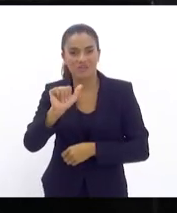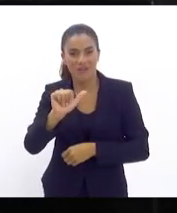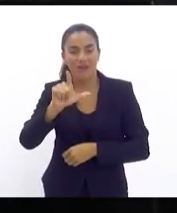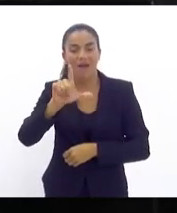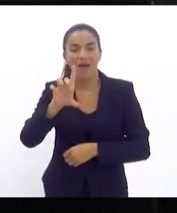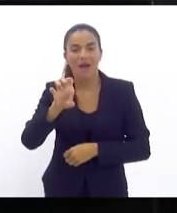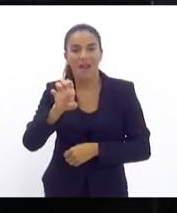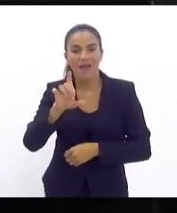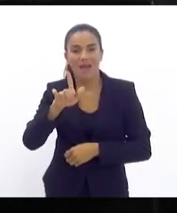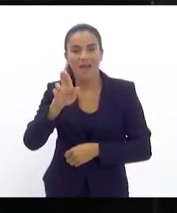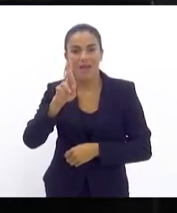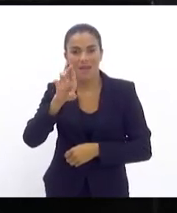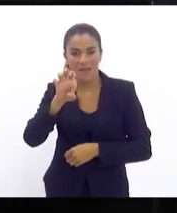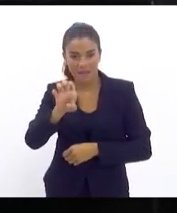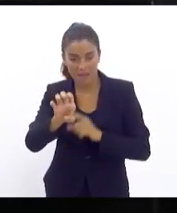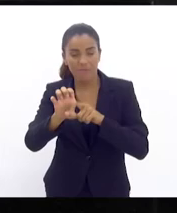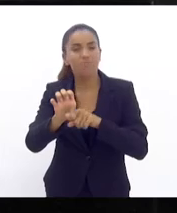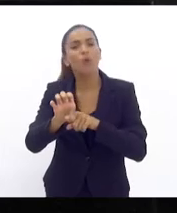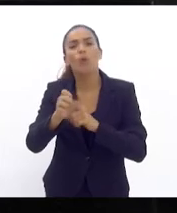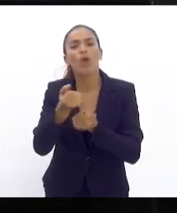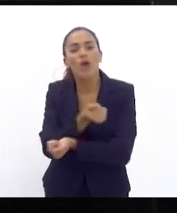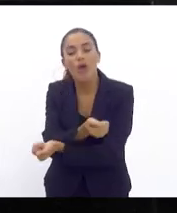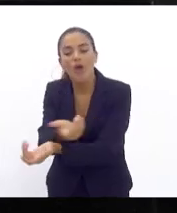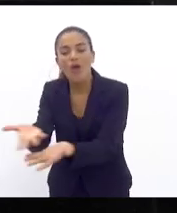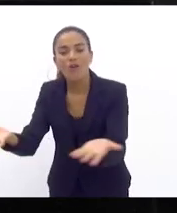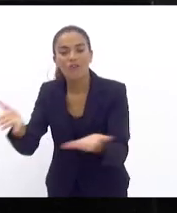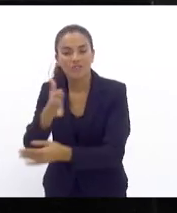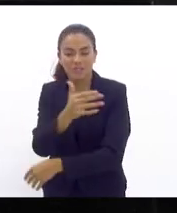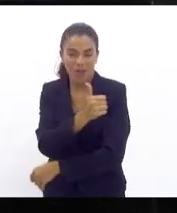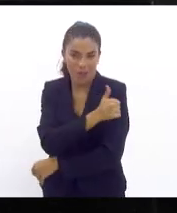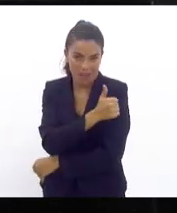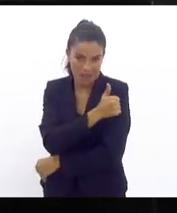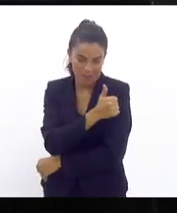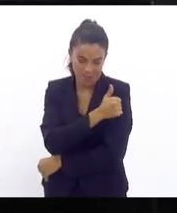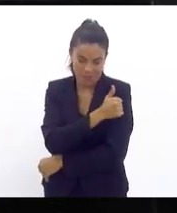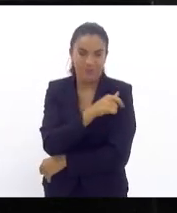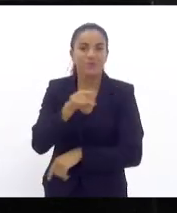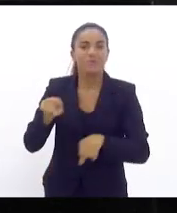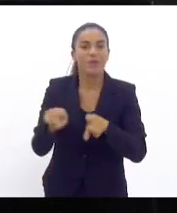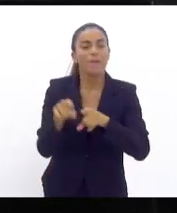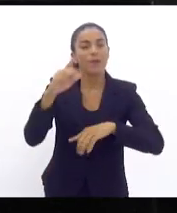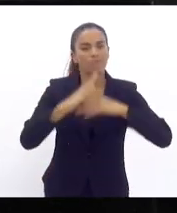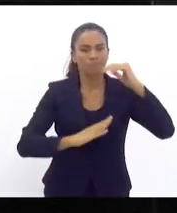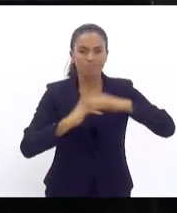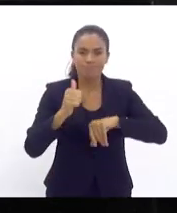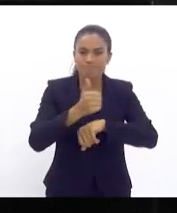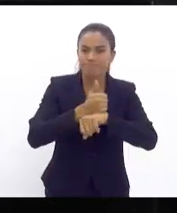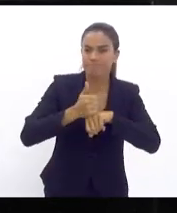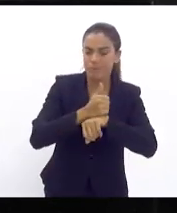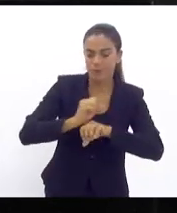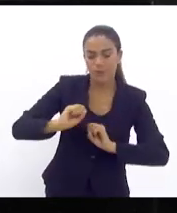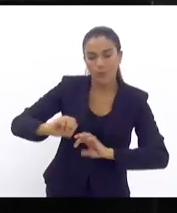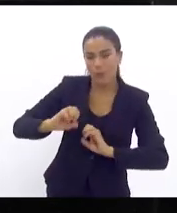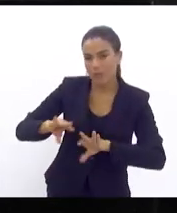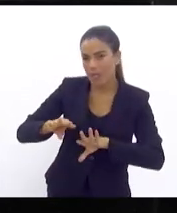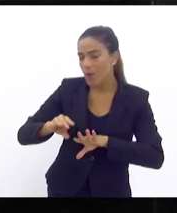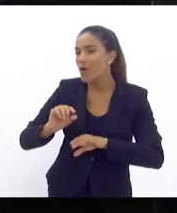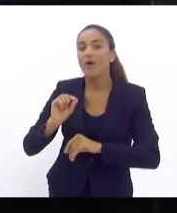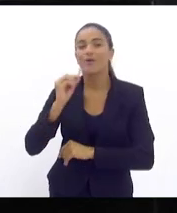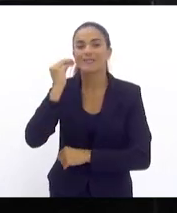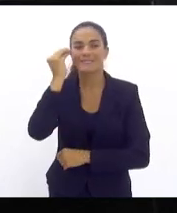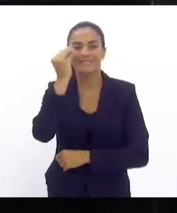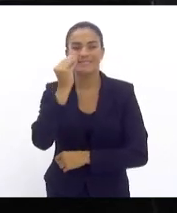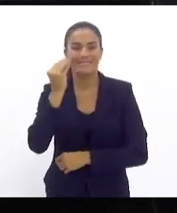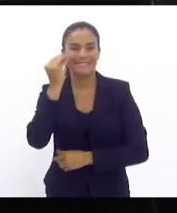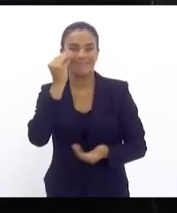e oferecendo a todos os nossos alunos e profissionais de educação uma experiência única,